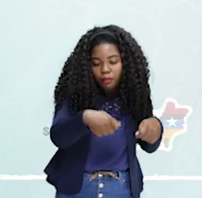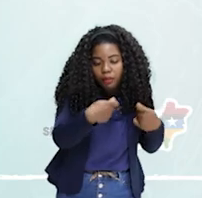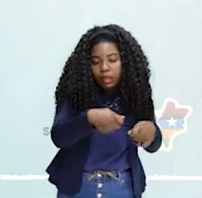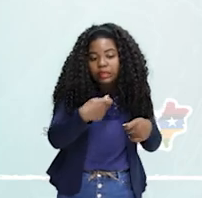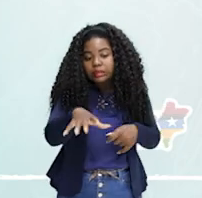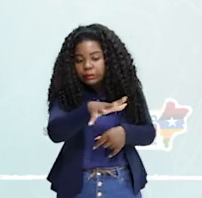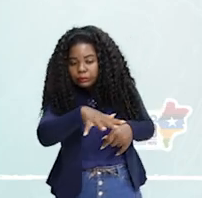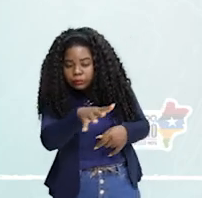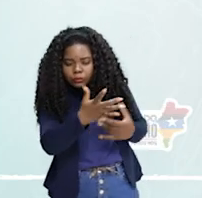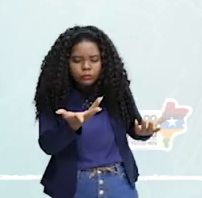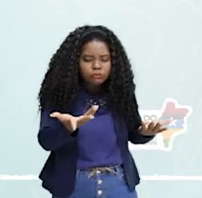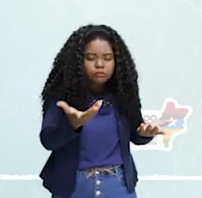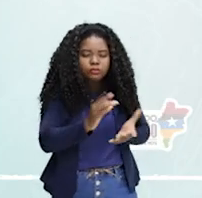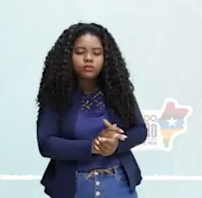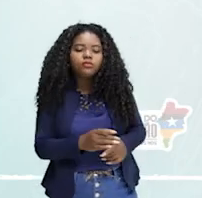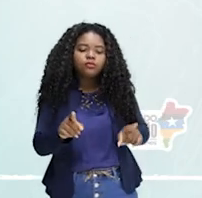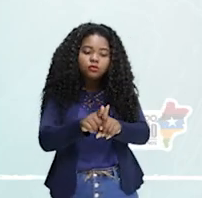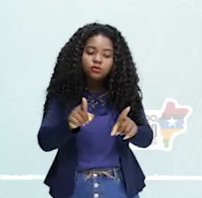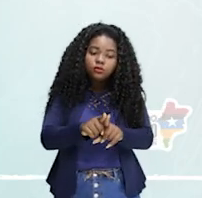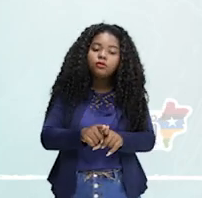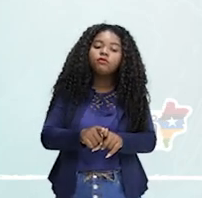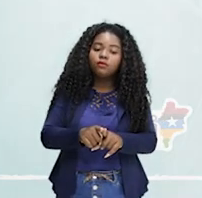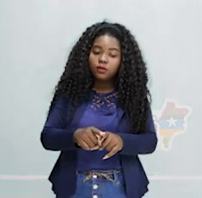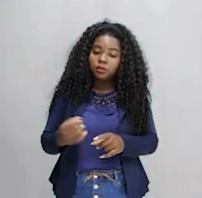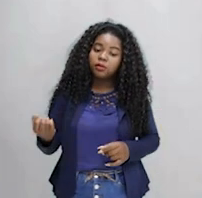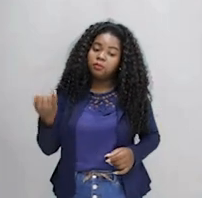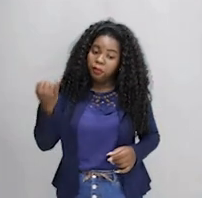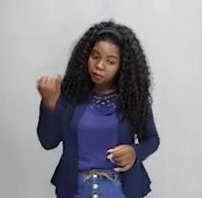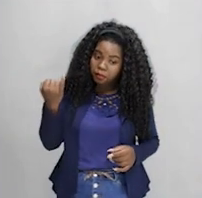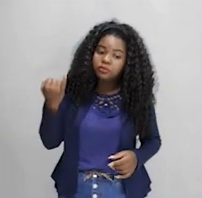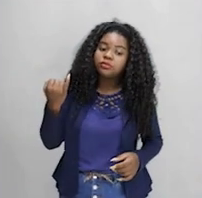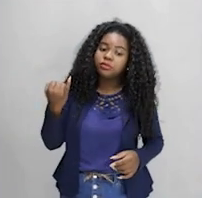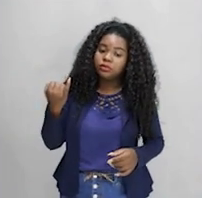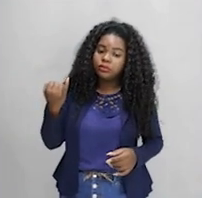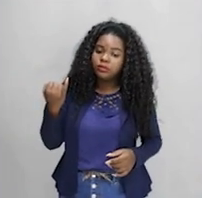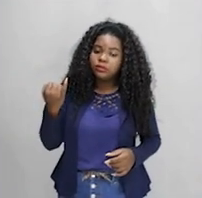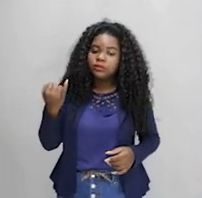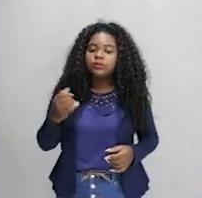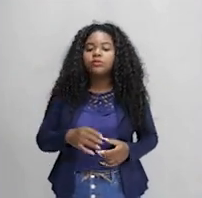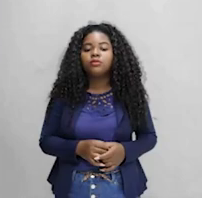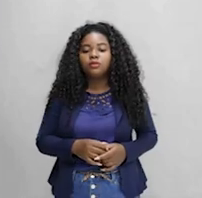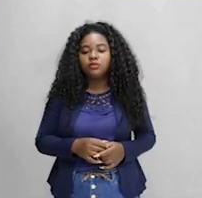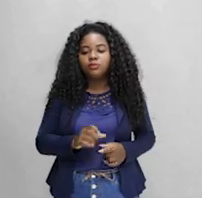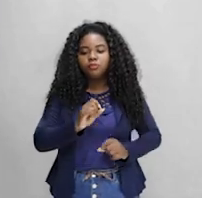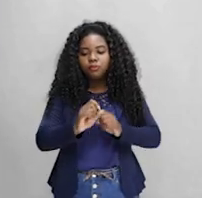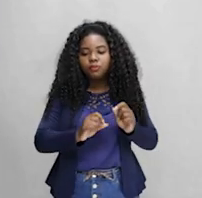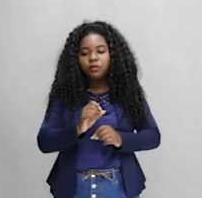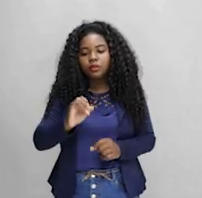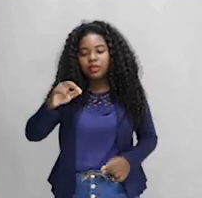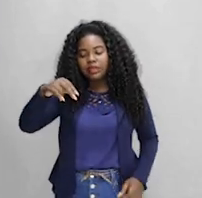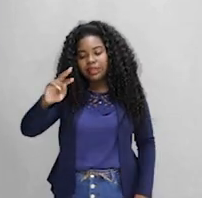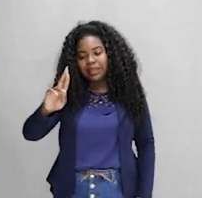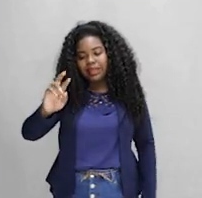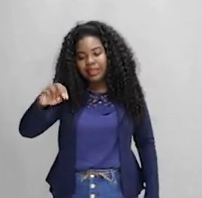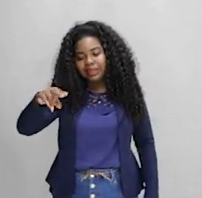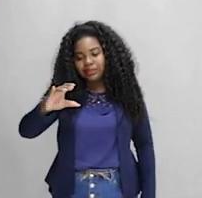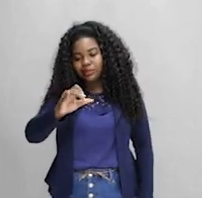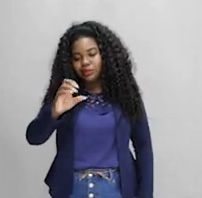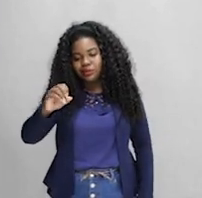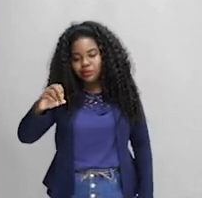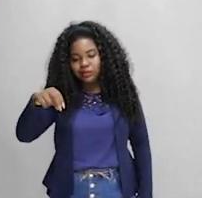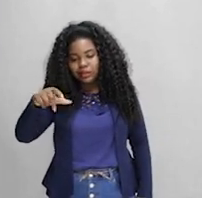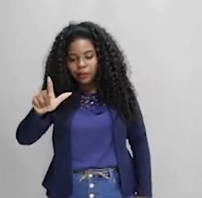disso, as avaliações consistem em insumos importantes para as negociações internacionais que visam esse enfrentamento das